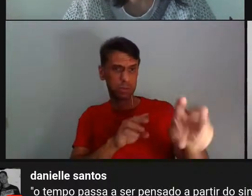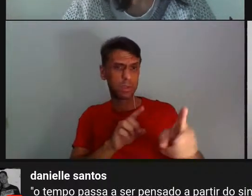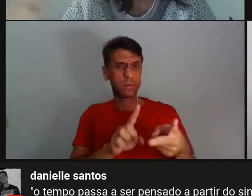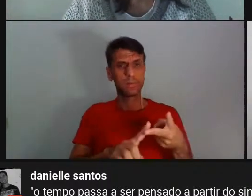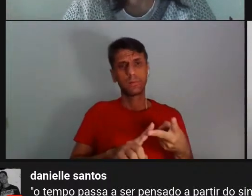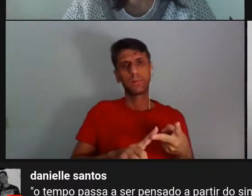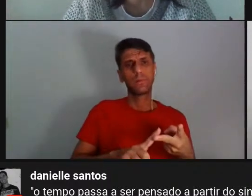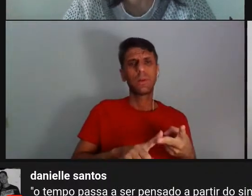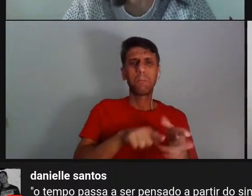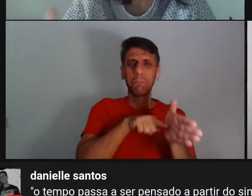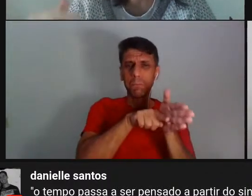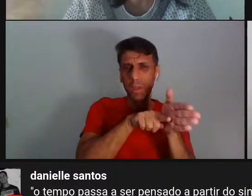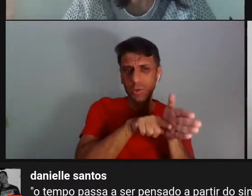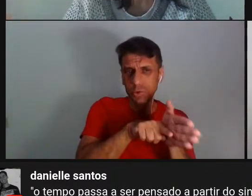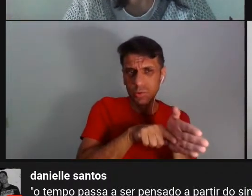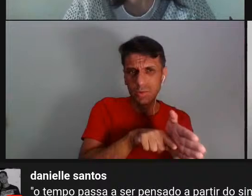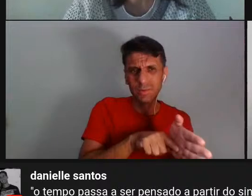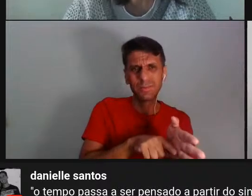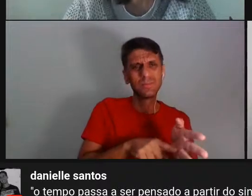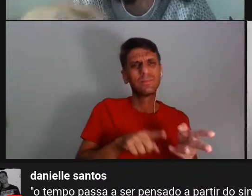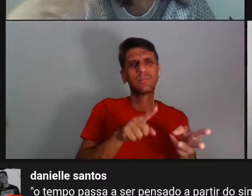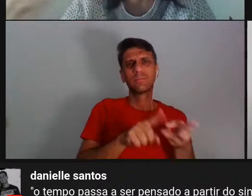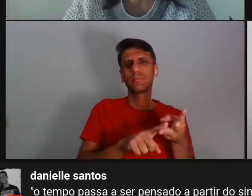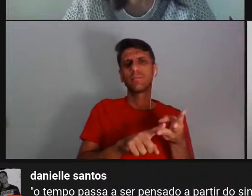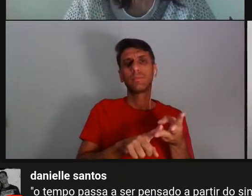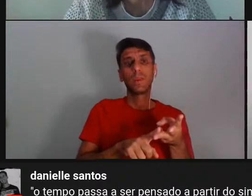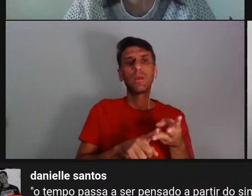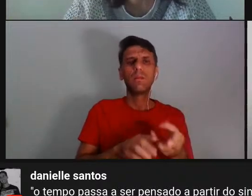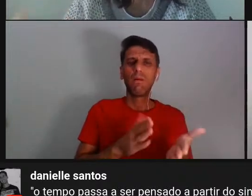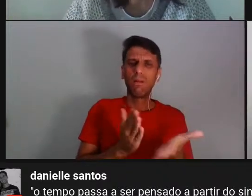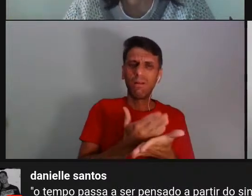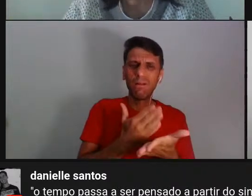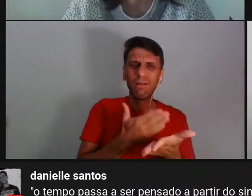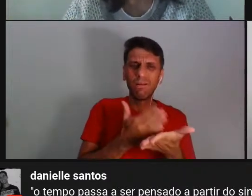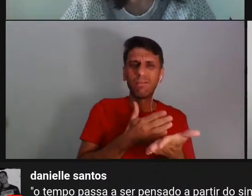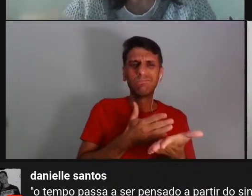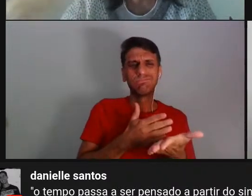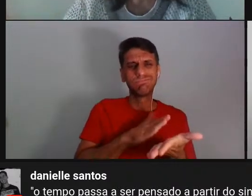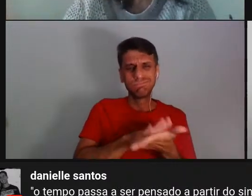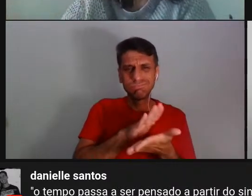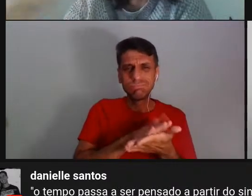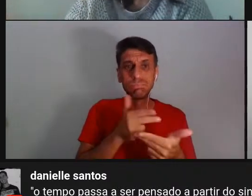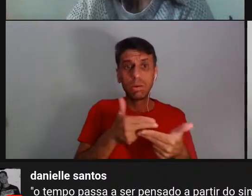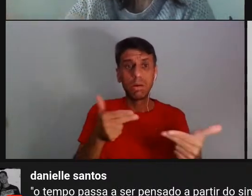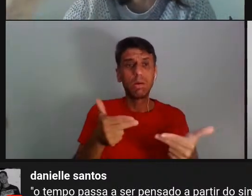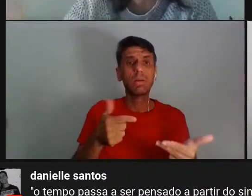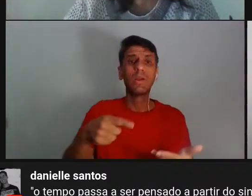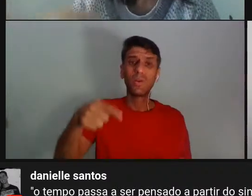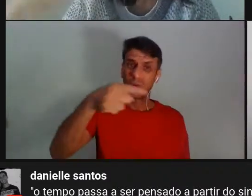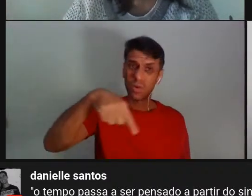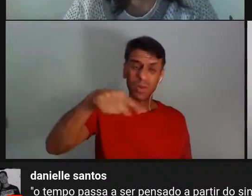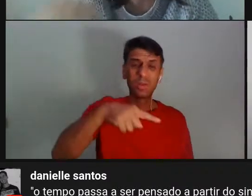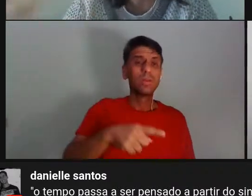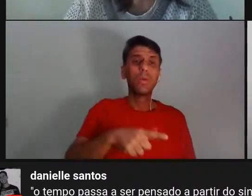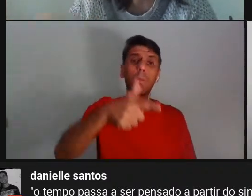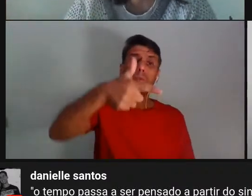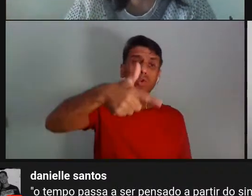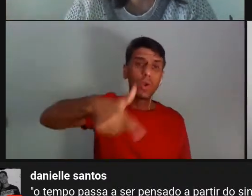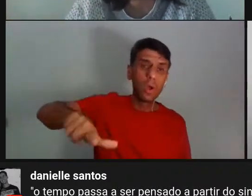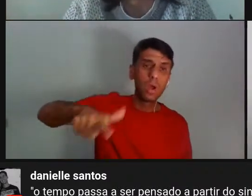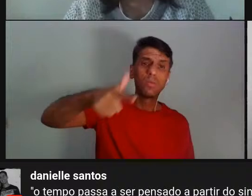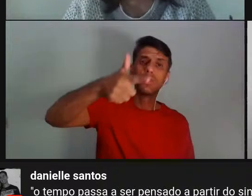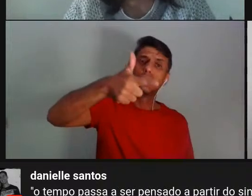pesquisa, né, tradição de publicação, tem várias, e aí a gente vai, só fica repetindo